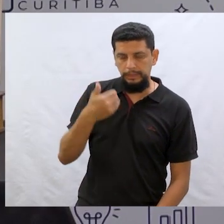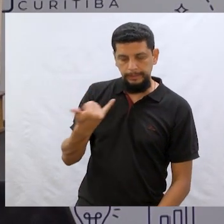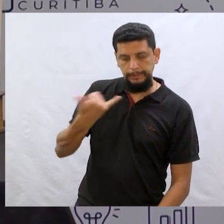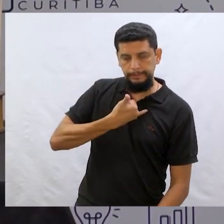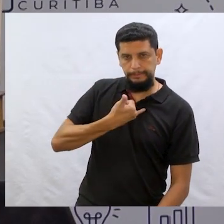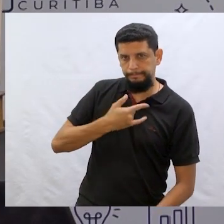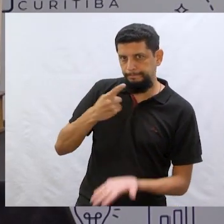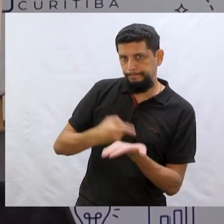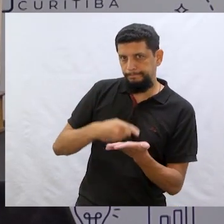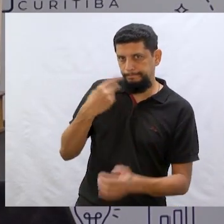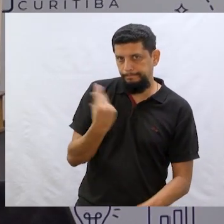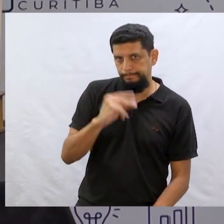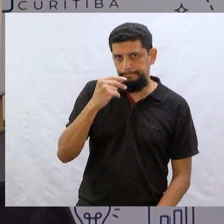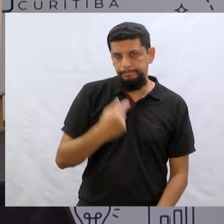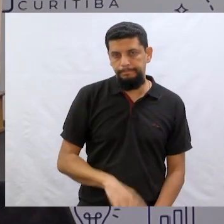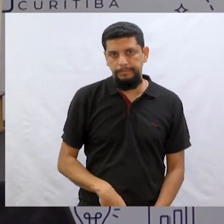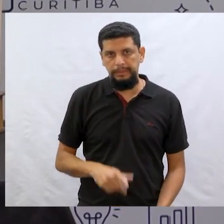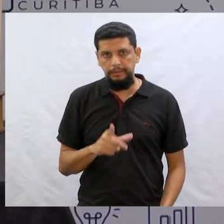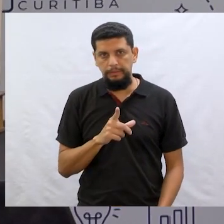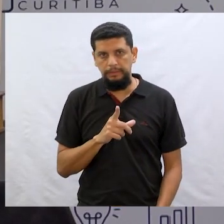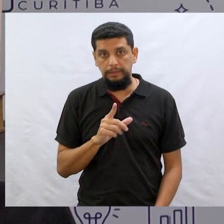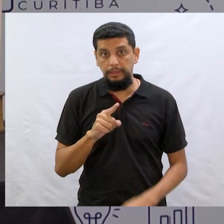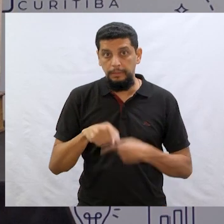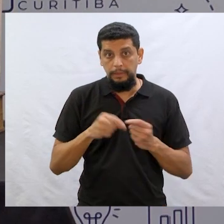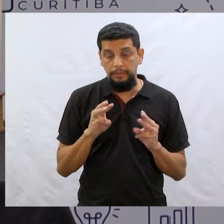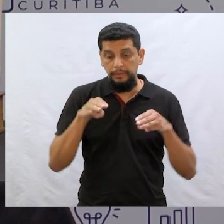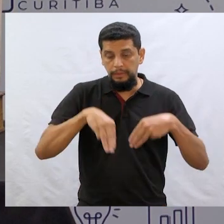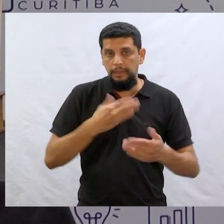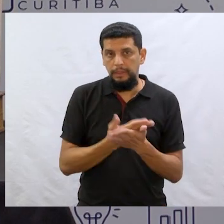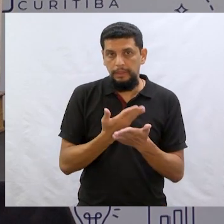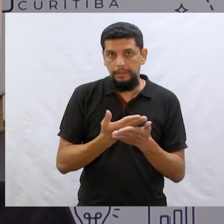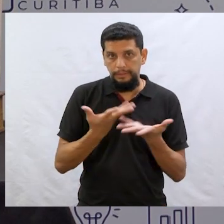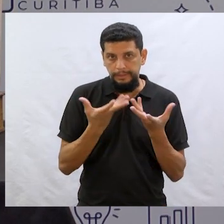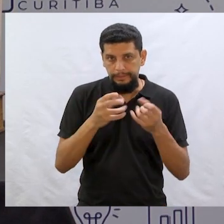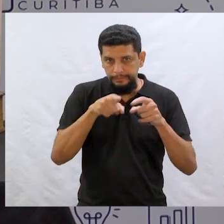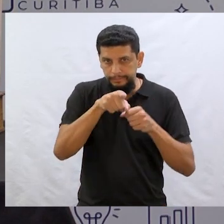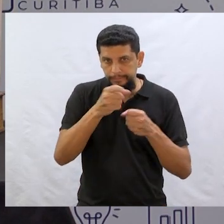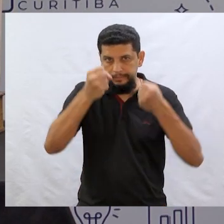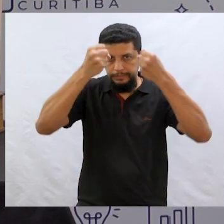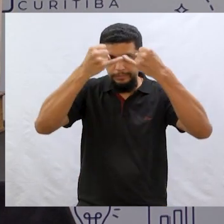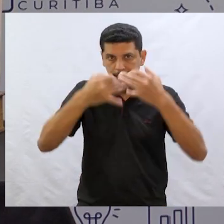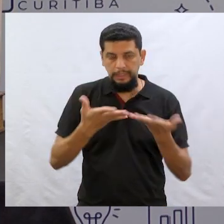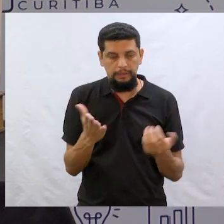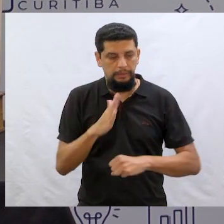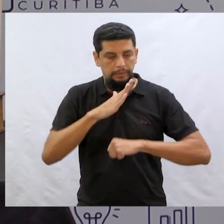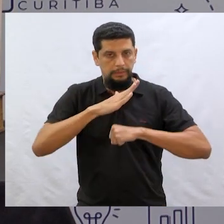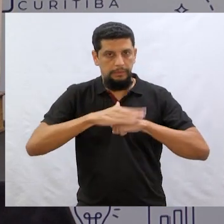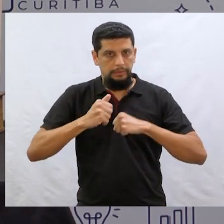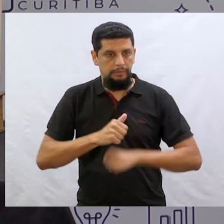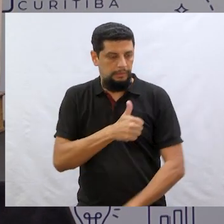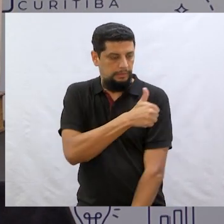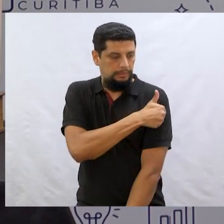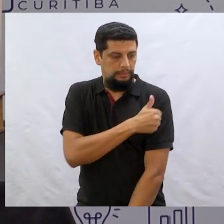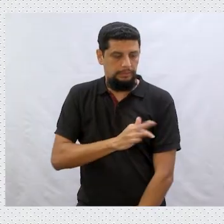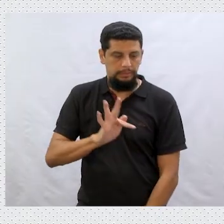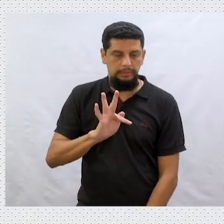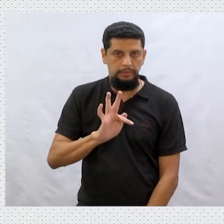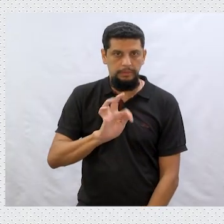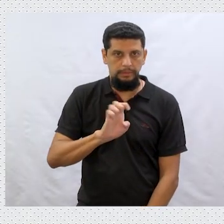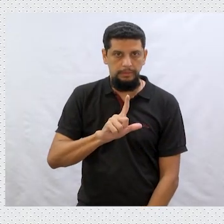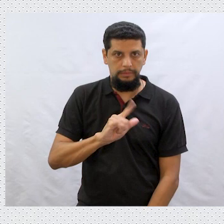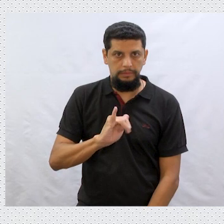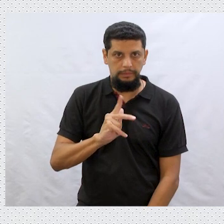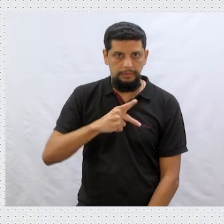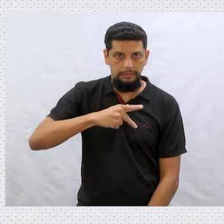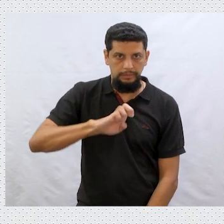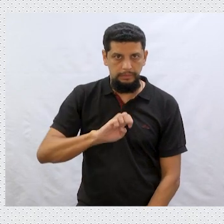contar? Combinado. Vamos reservar esse momento para o final da aula. Agora, eu vou chamar sabe quem? O Felipe. Isso mesmo. Ele está lá